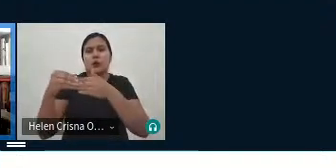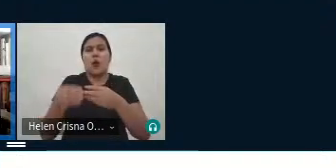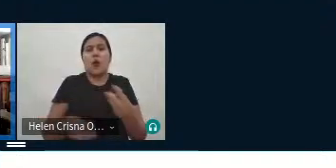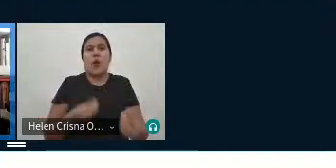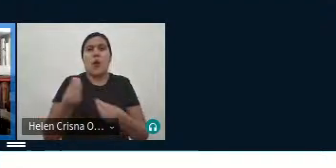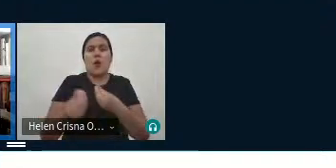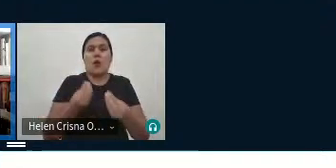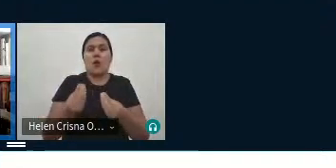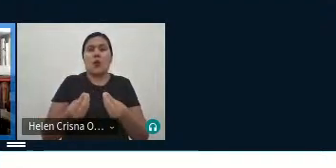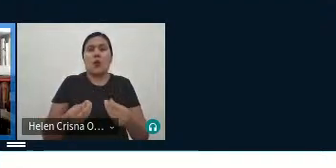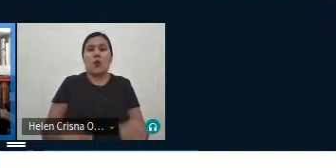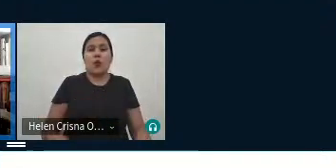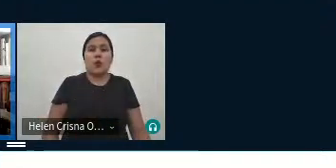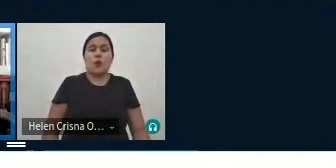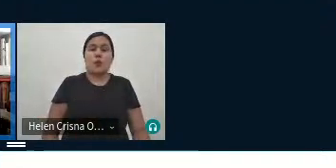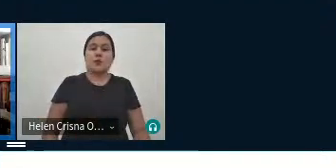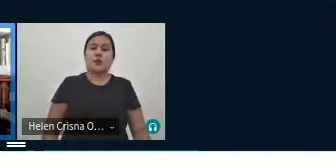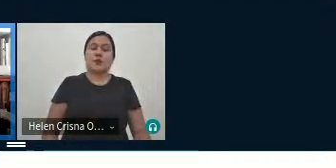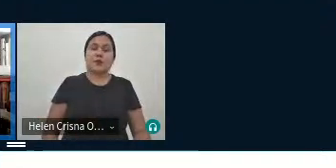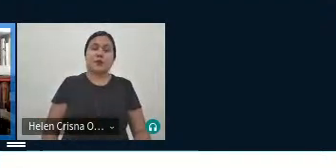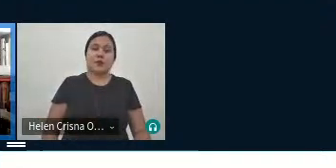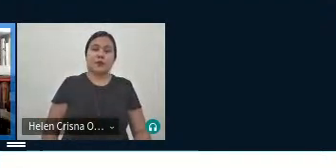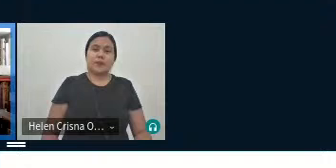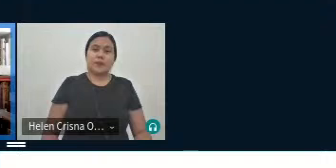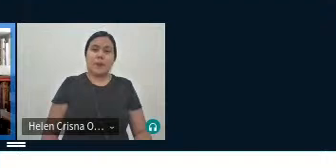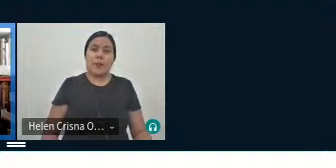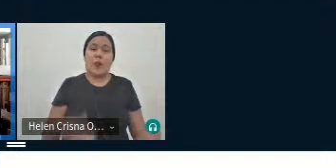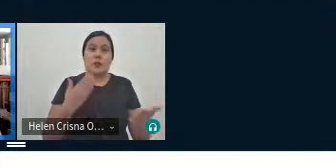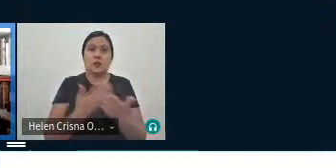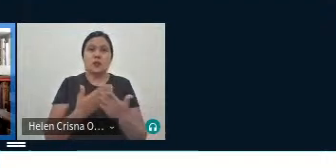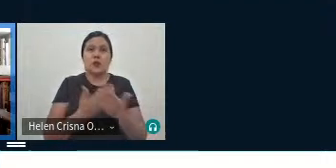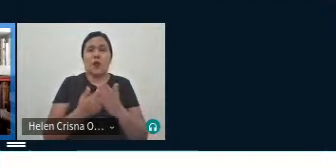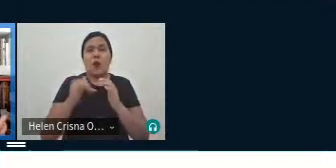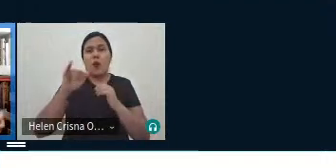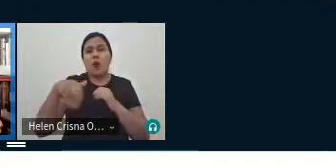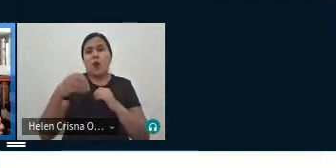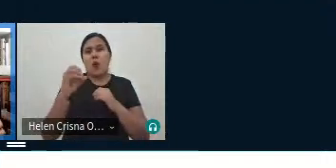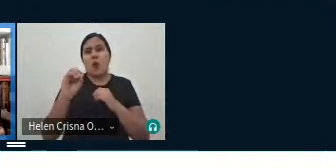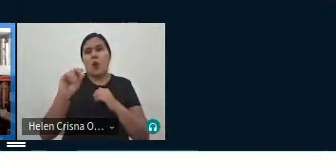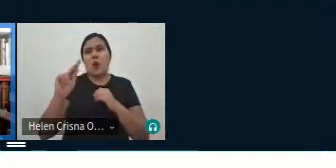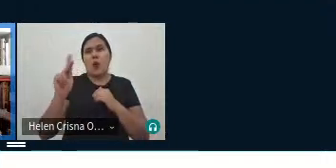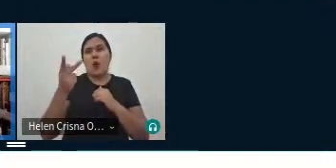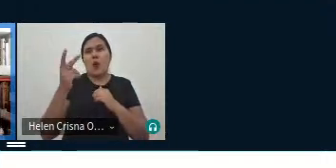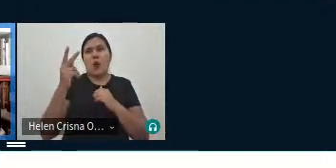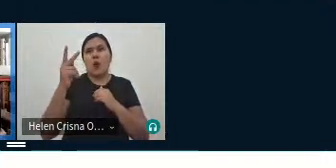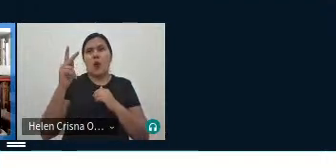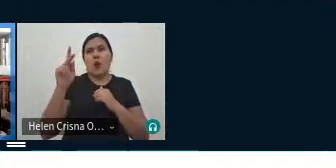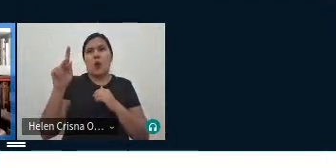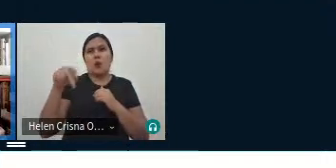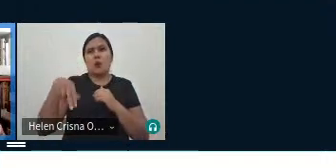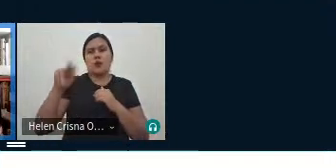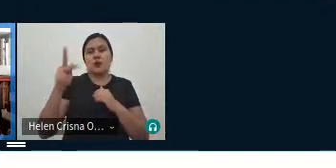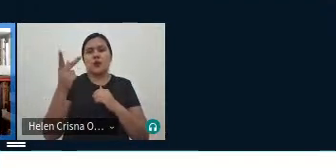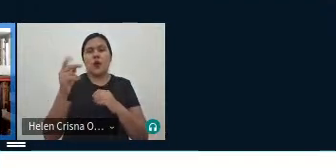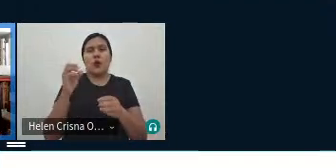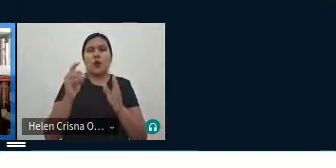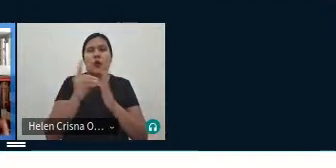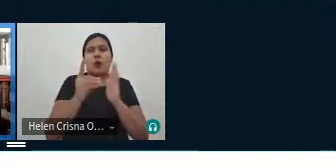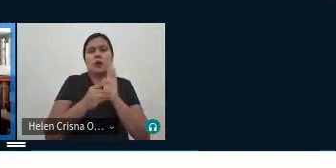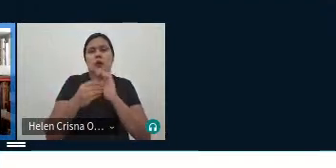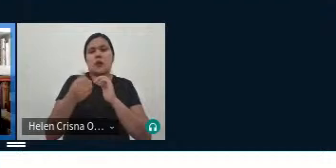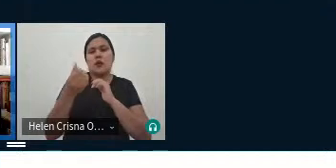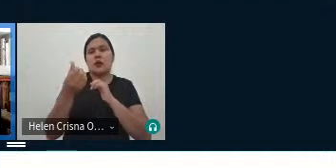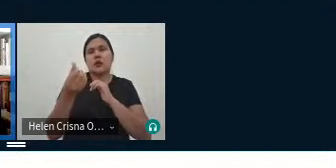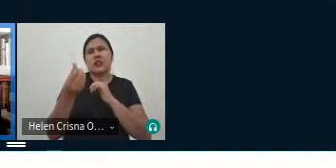era aludido por exemplo nos estudos do John Catford na década de 1960 ou então de Eugênio